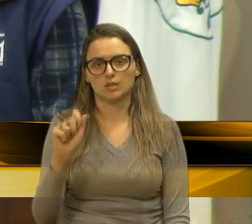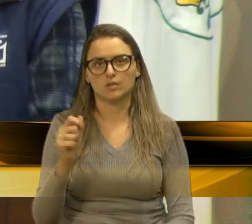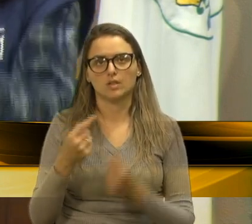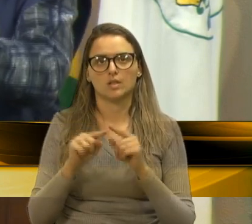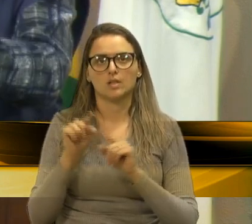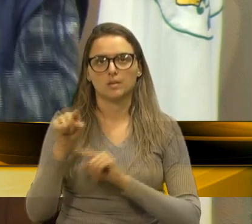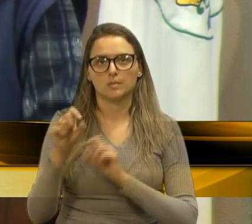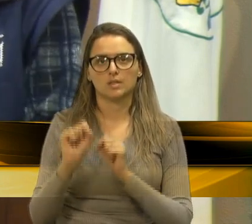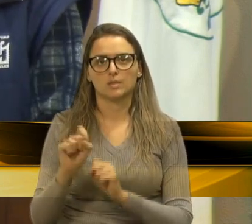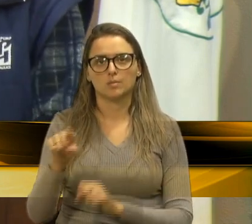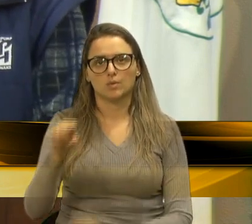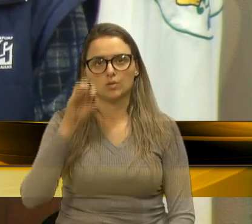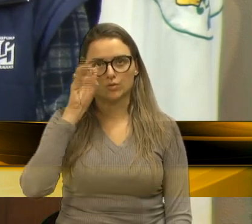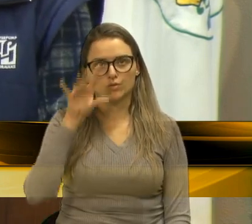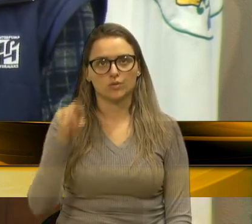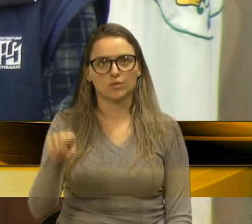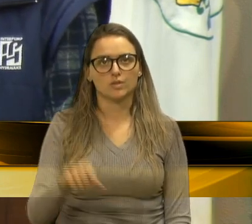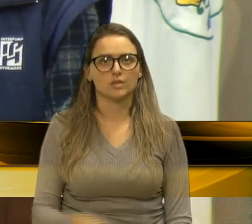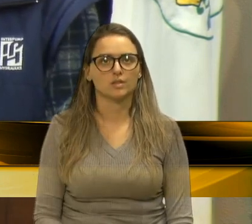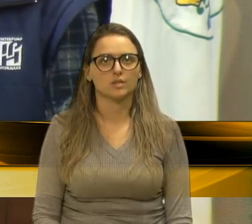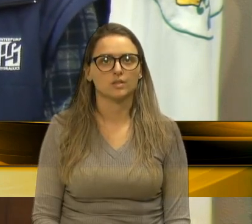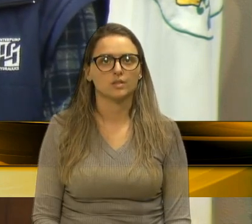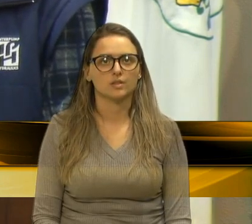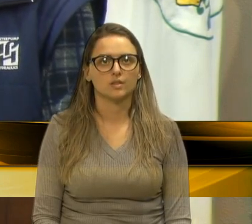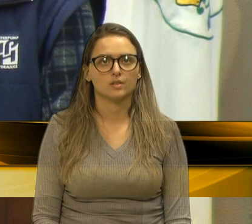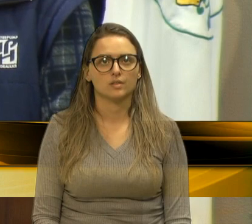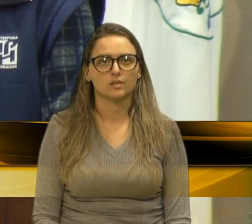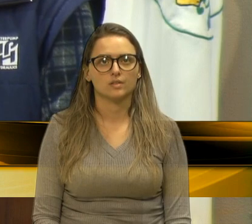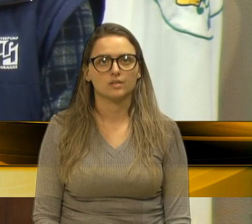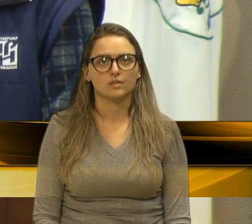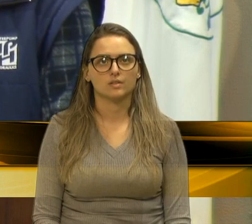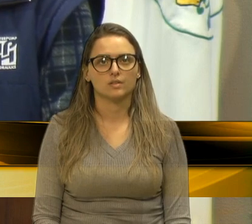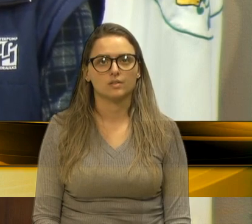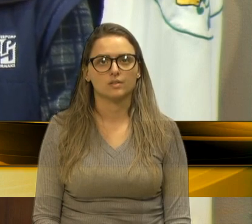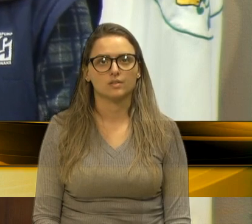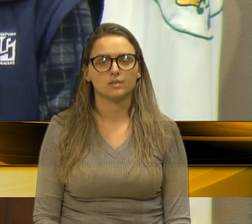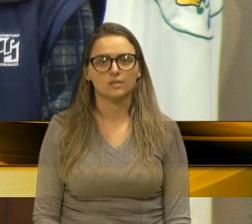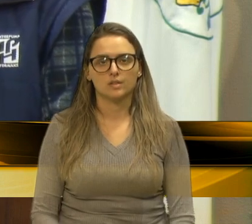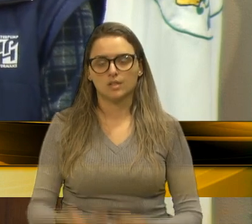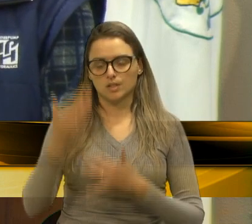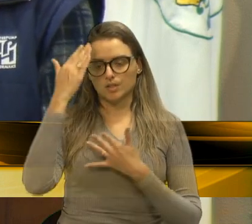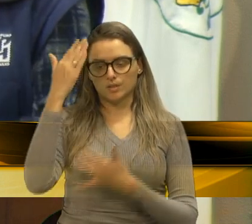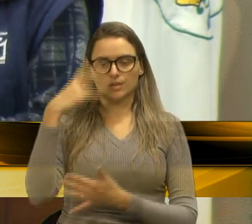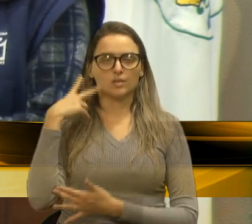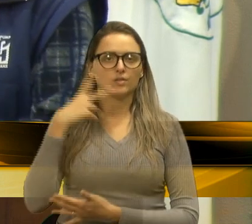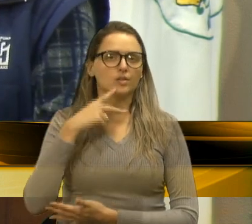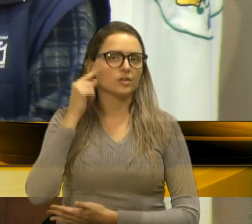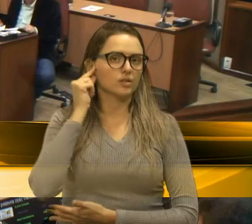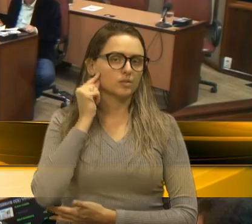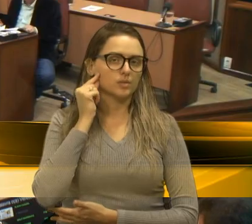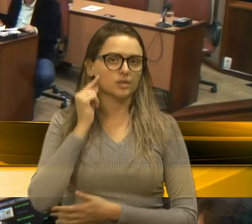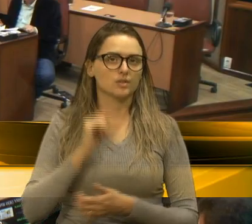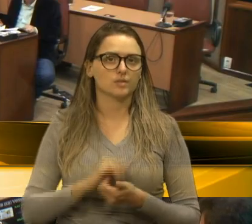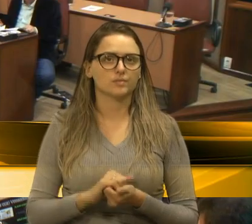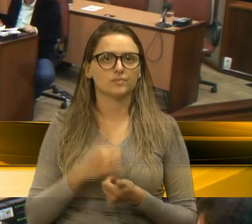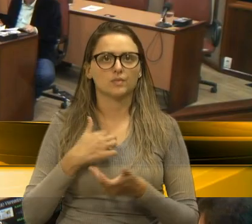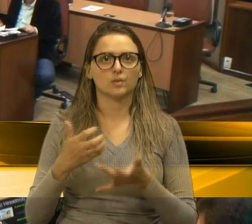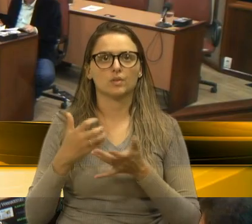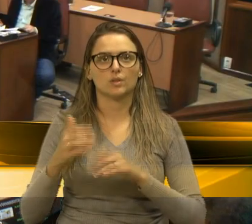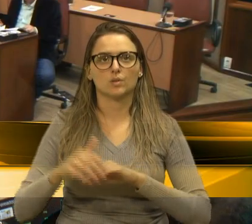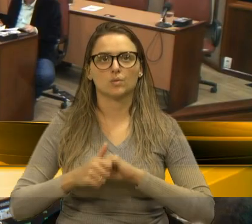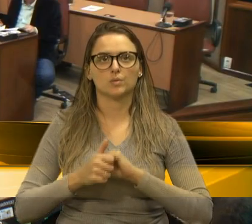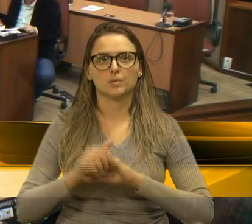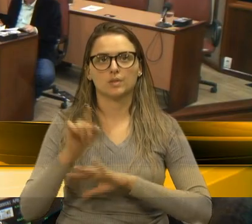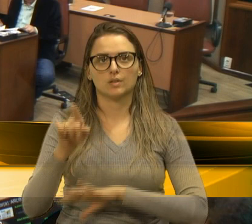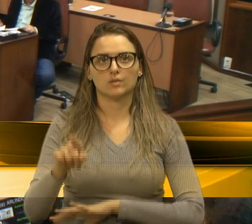conceder a parte, é meio rapidinho, o nosso colega aí, o vereador Fiuzzi. Com certeza. Muito obrigado, vereador Bandeira. Quero cumprimentar a vossa